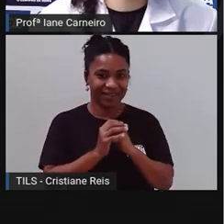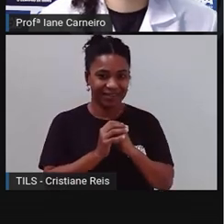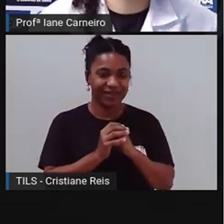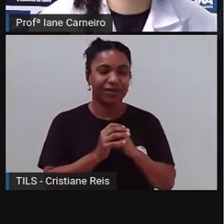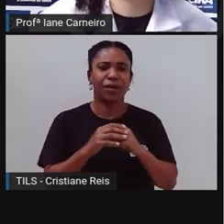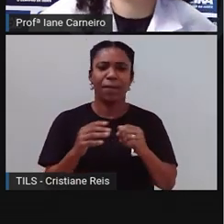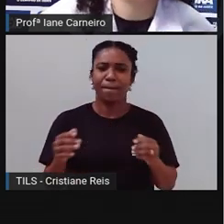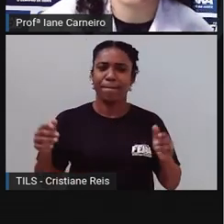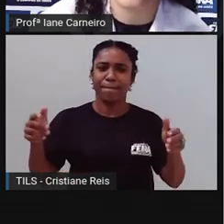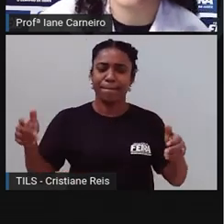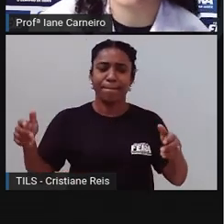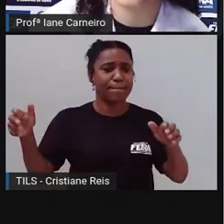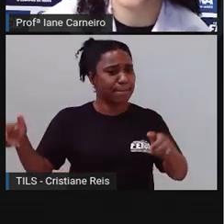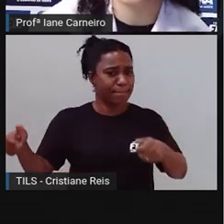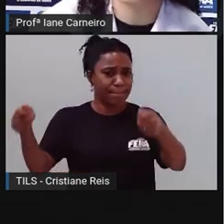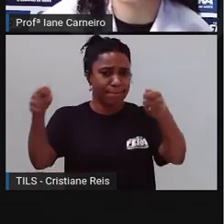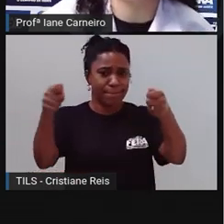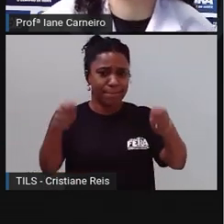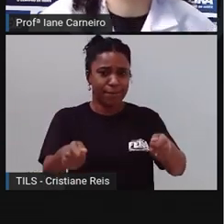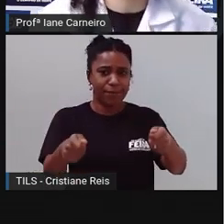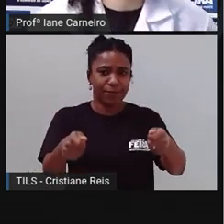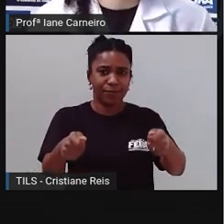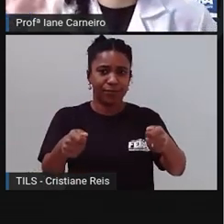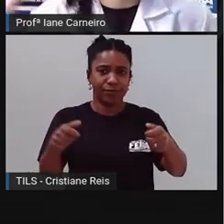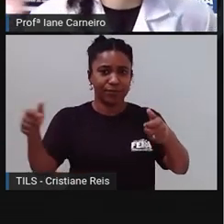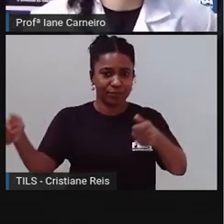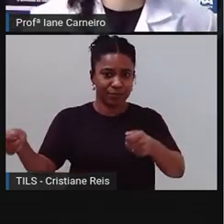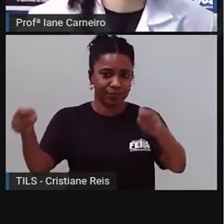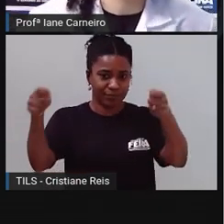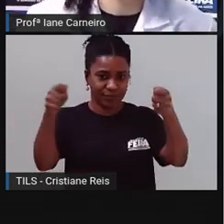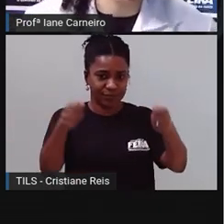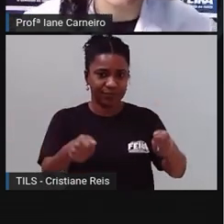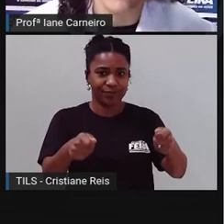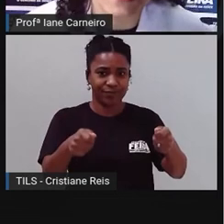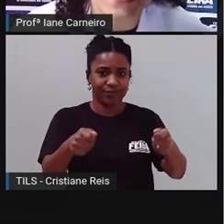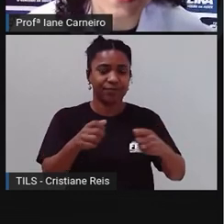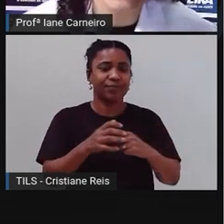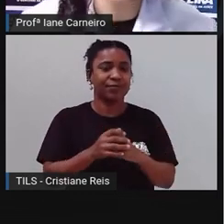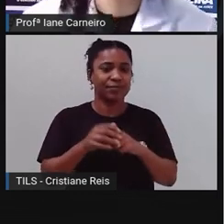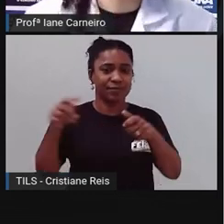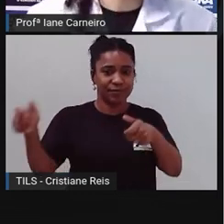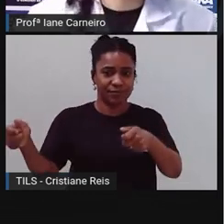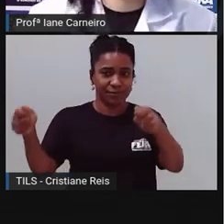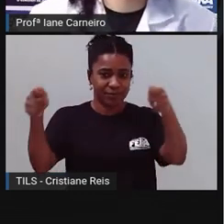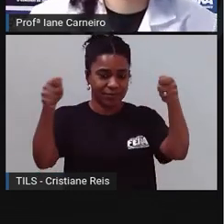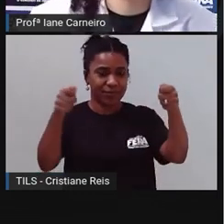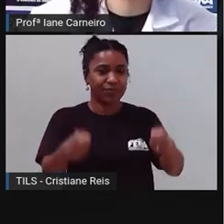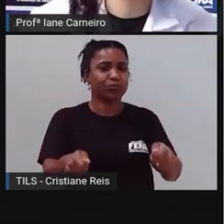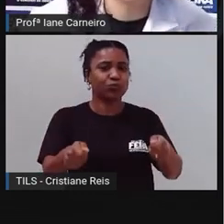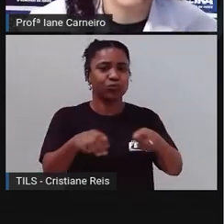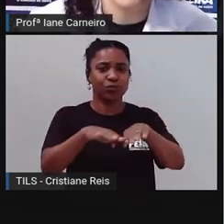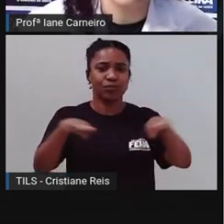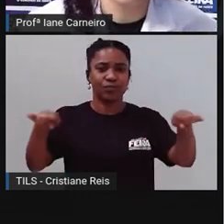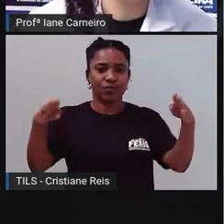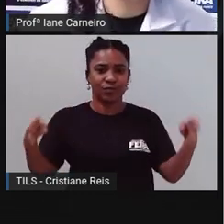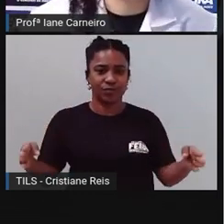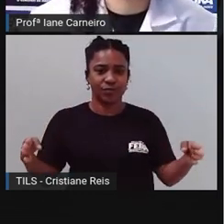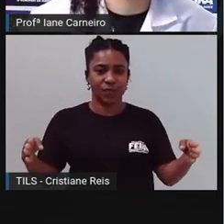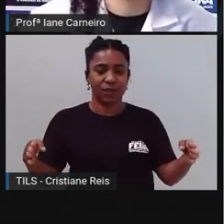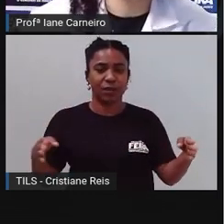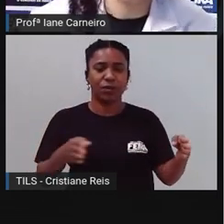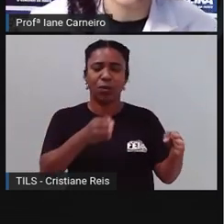corta. Mas não é faca. Ficou faltando aqui, ó. Mas o final era esse. Coloca na mesa e corta. Mas não é